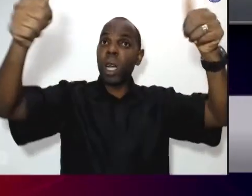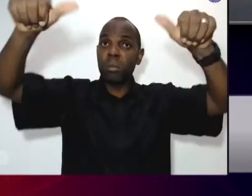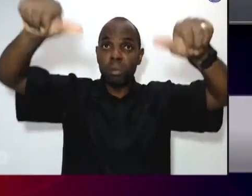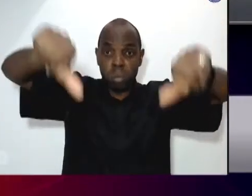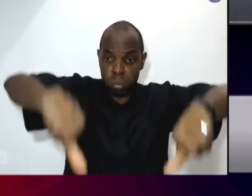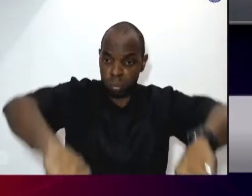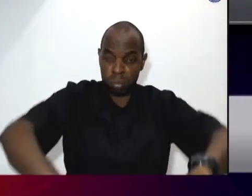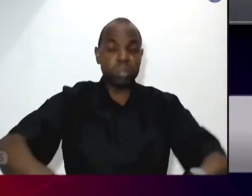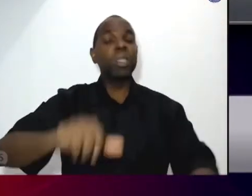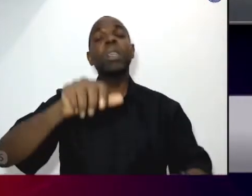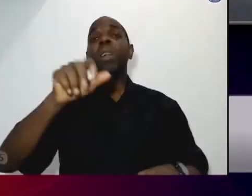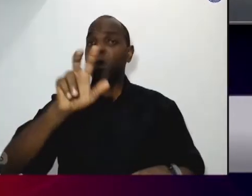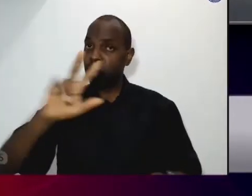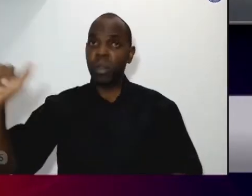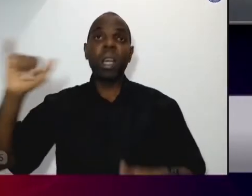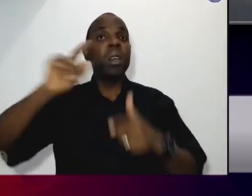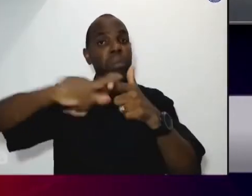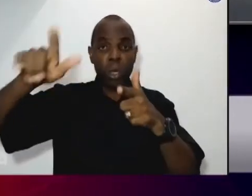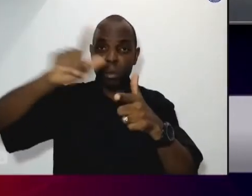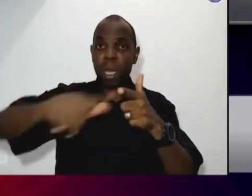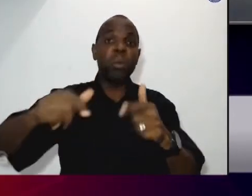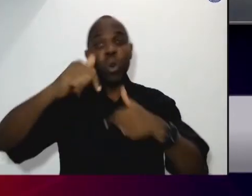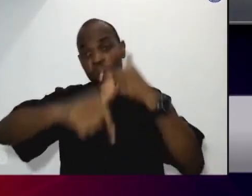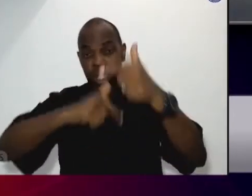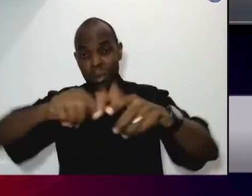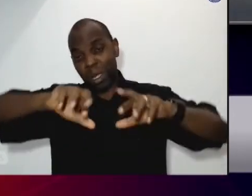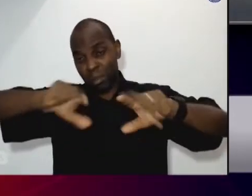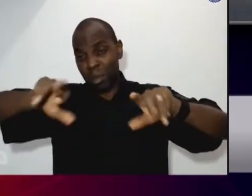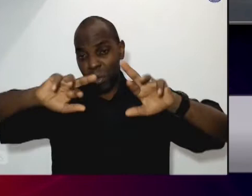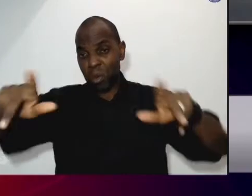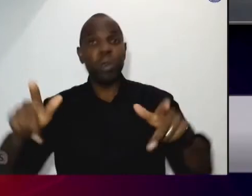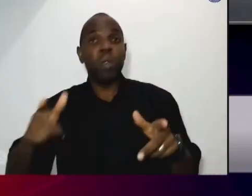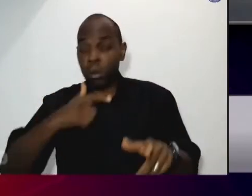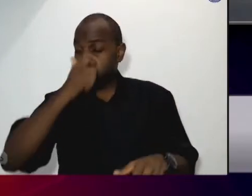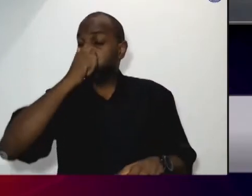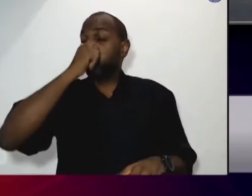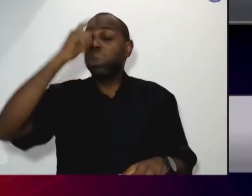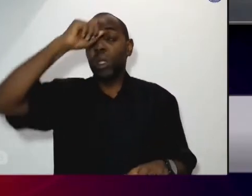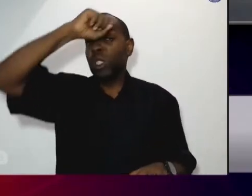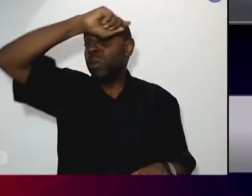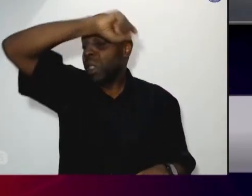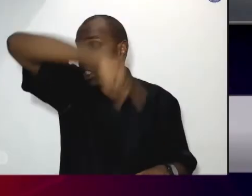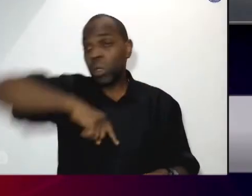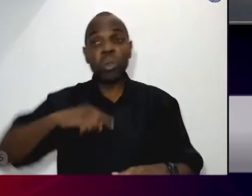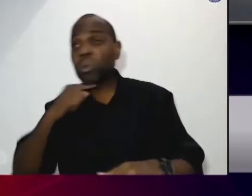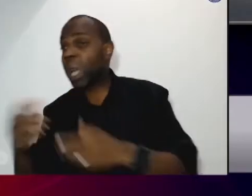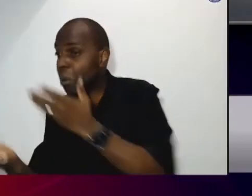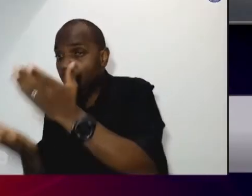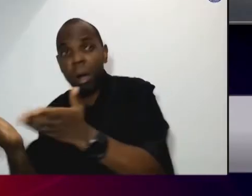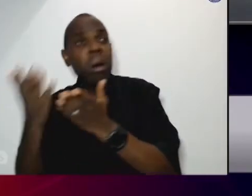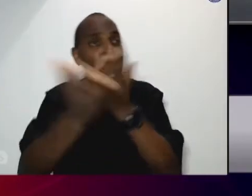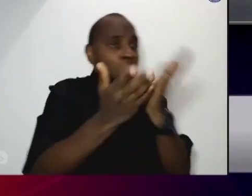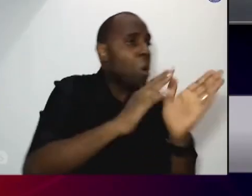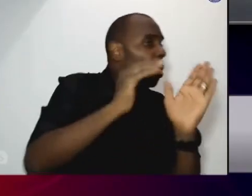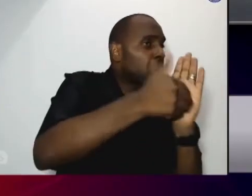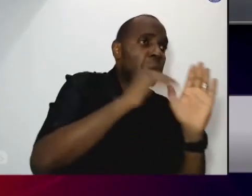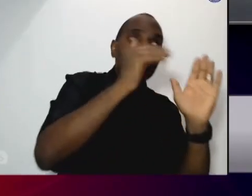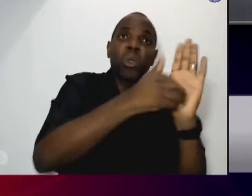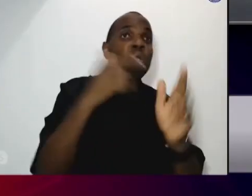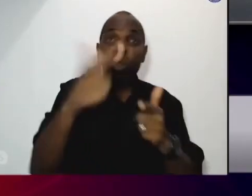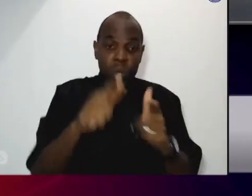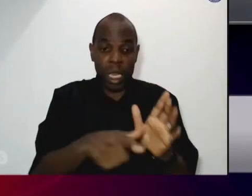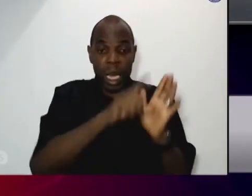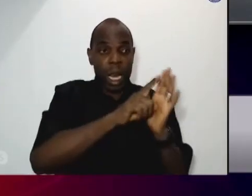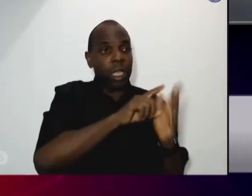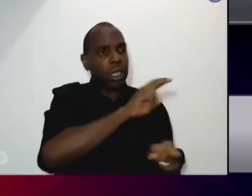os nossos serviços vão estar super lotados porque não tem serviço não tem prevenção se não